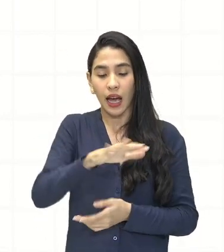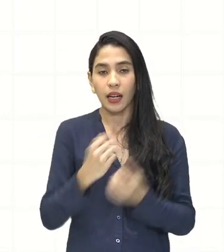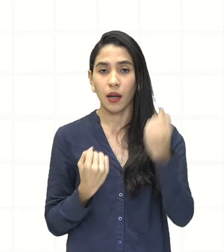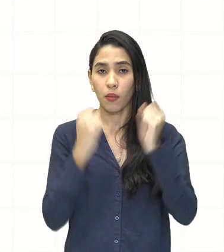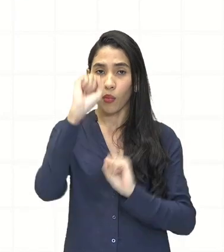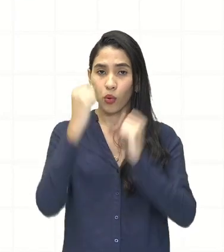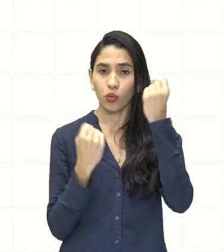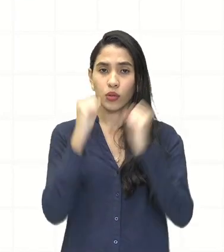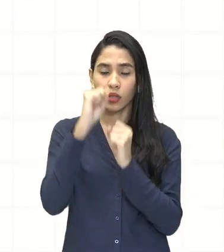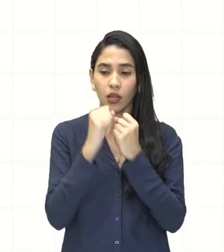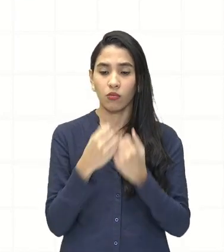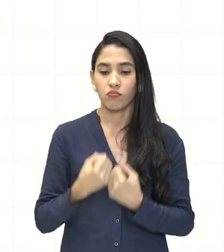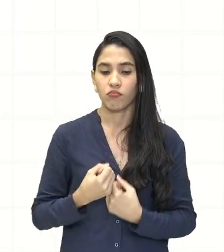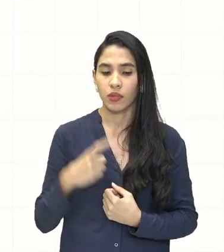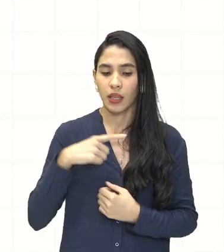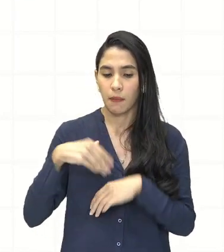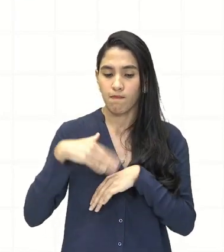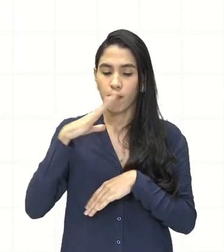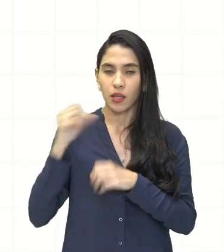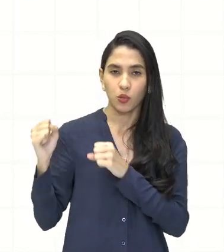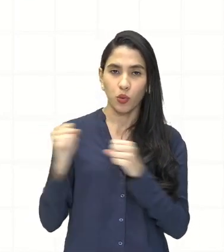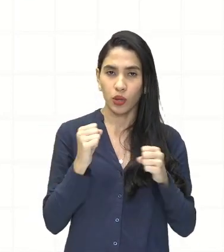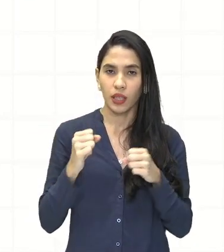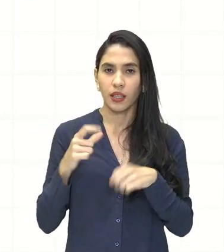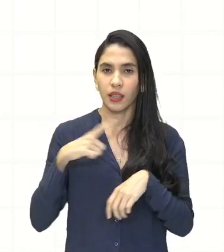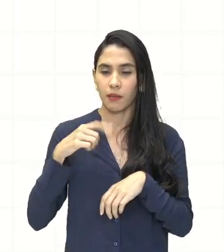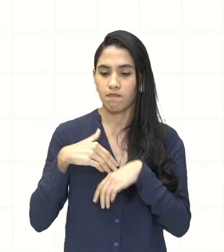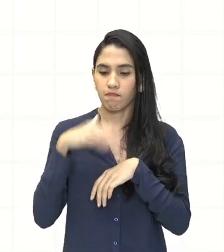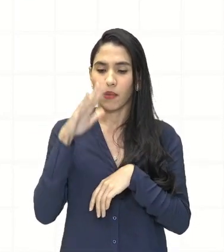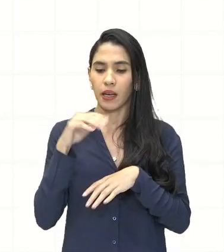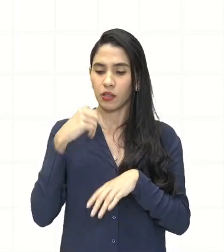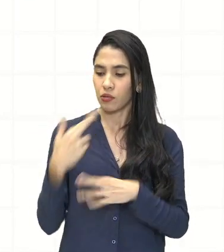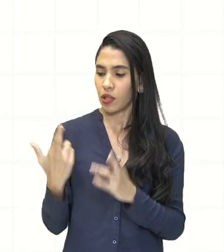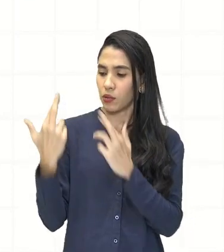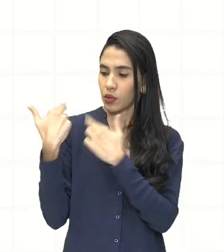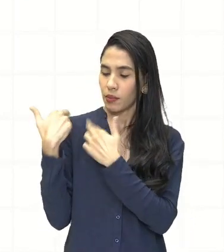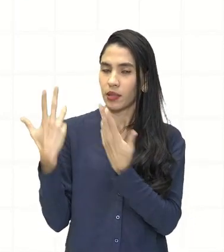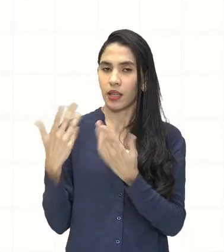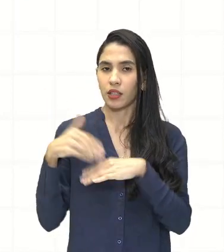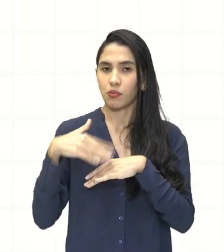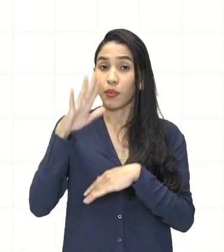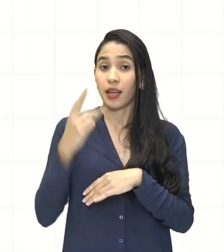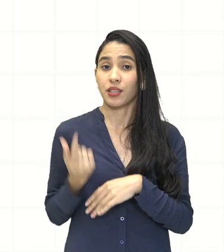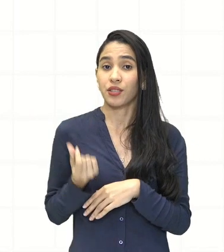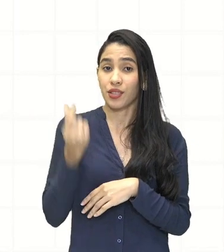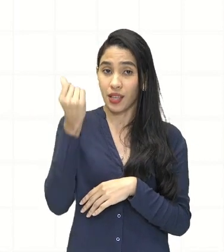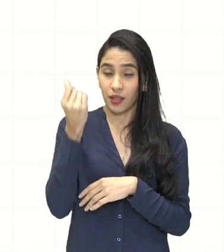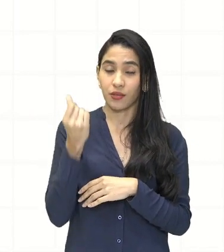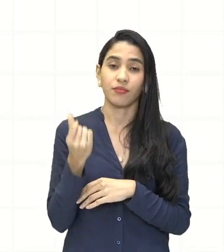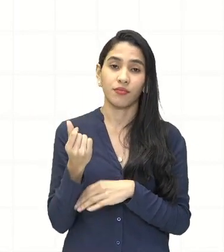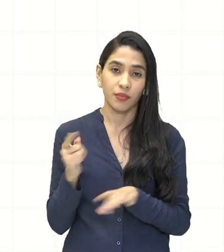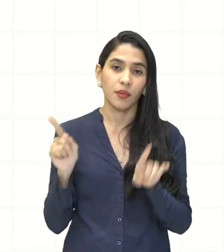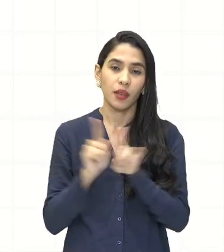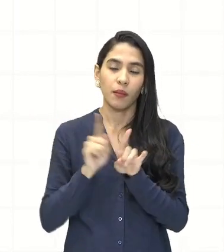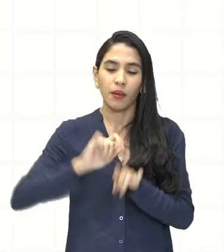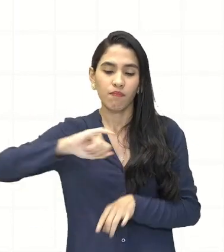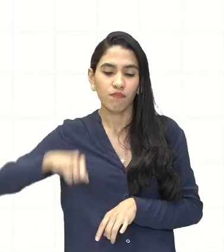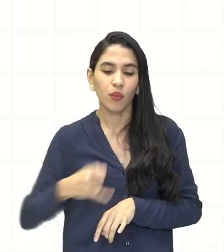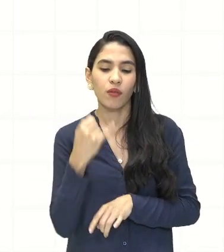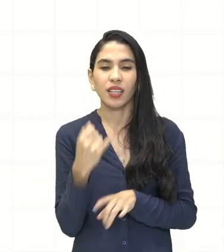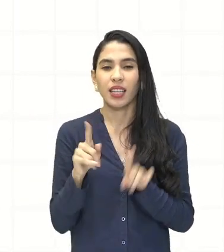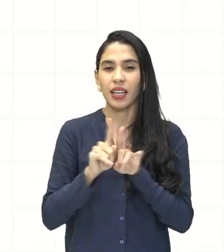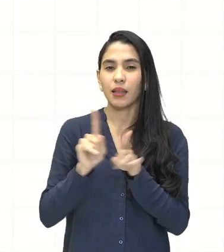influente, que vai ter mais poder, que vai ter também mais dinheiro. E claro que ele vai aproveitar essas